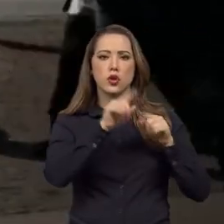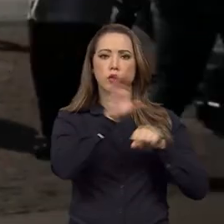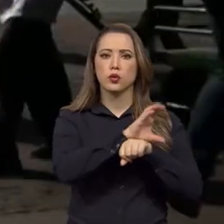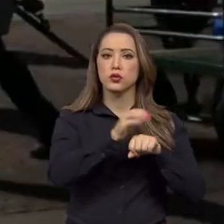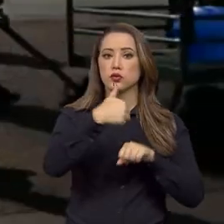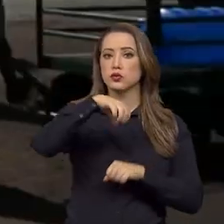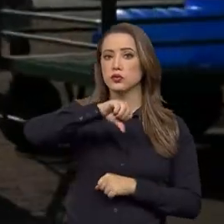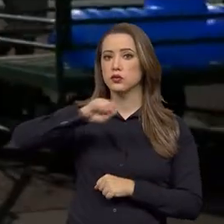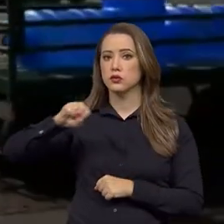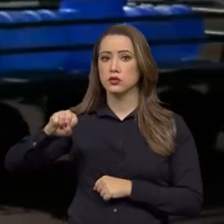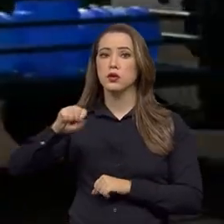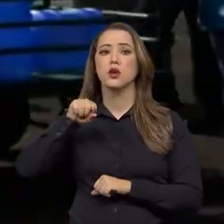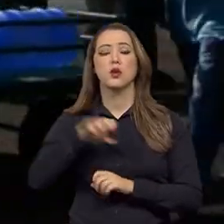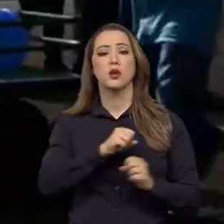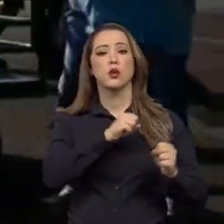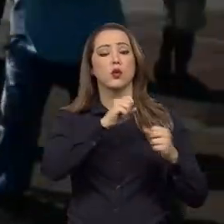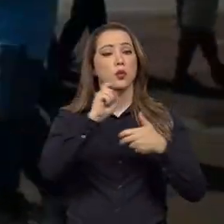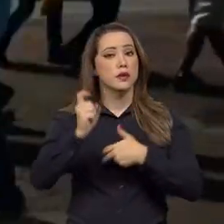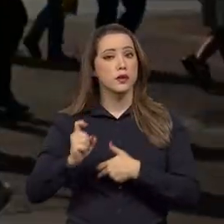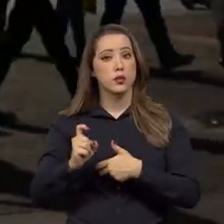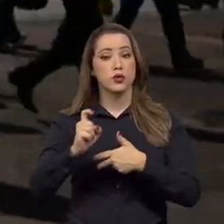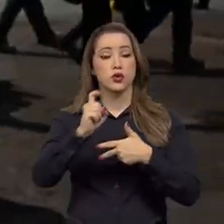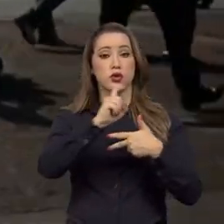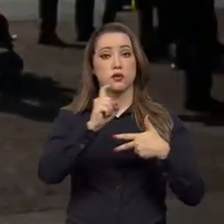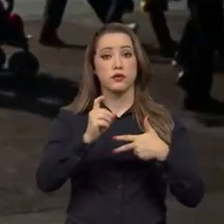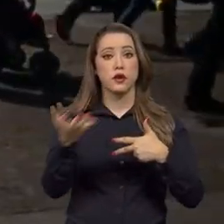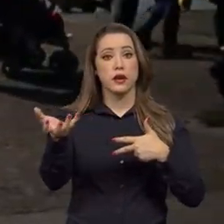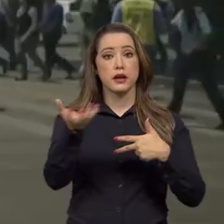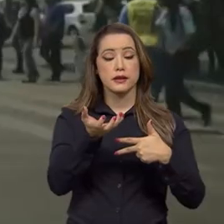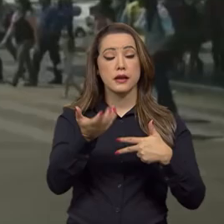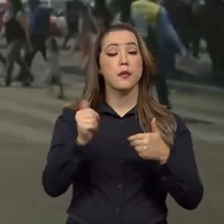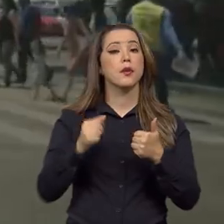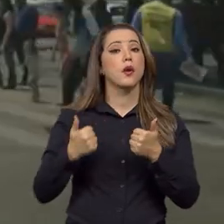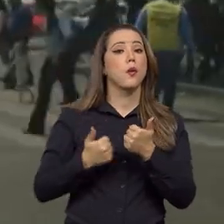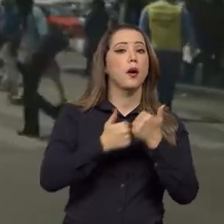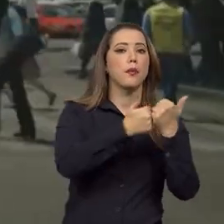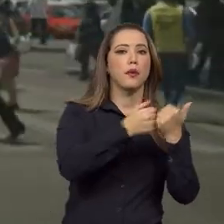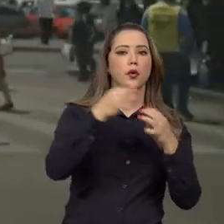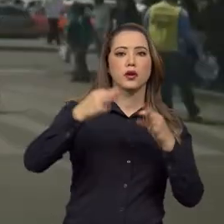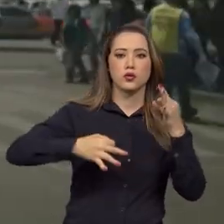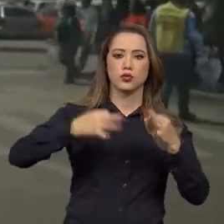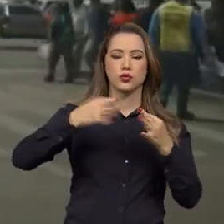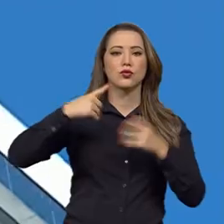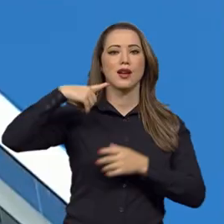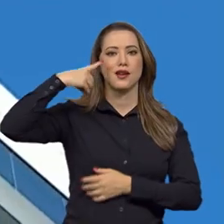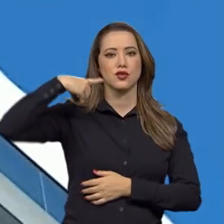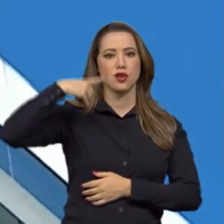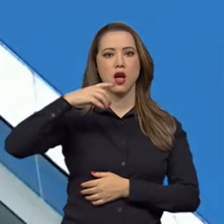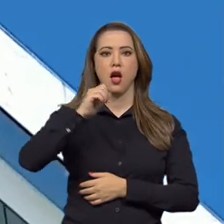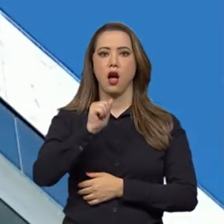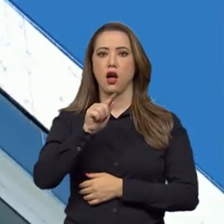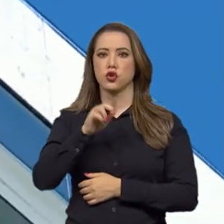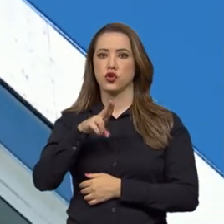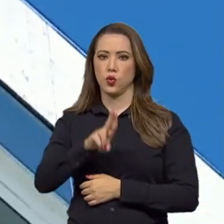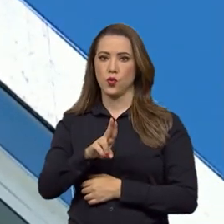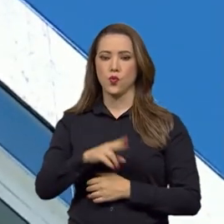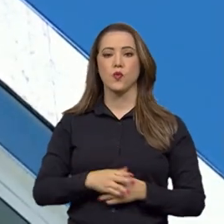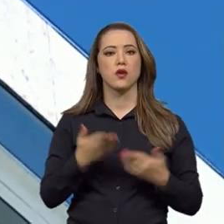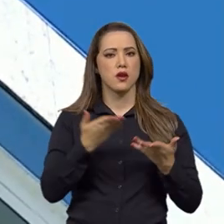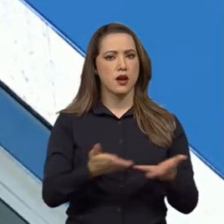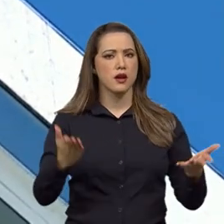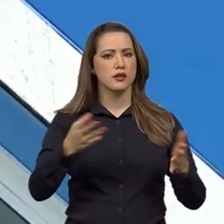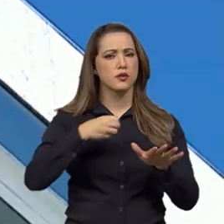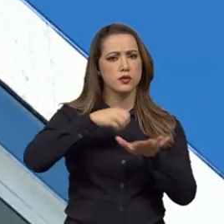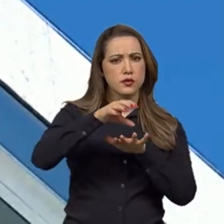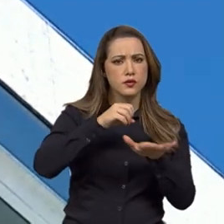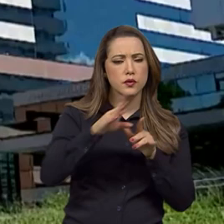de 1988, o Poder Executivo recebe o assessoramento jurídico da Advocacia-Geral da União. Esta é